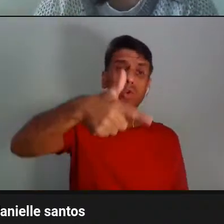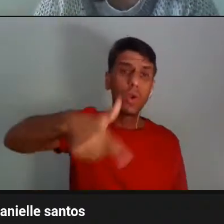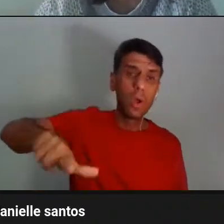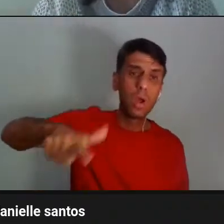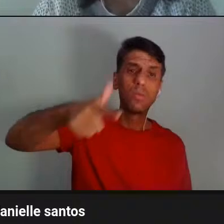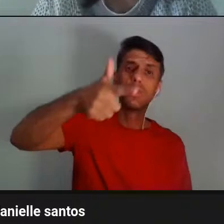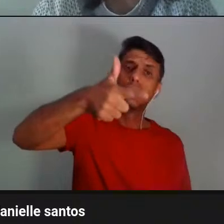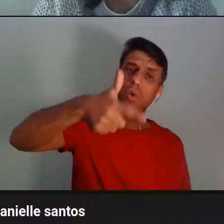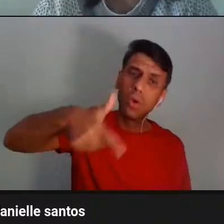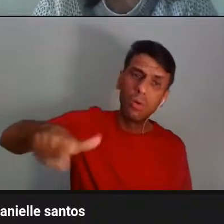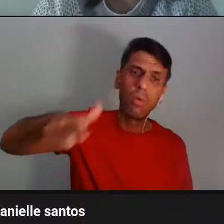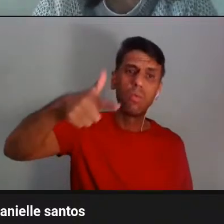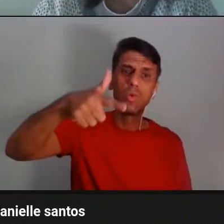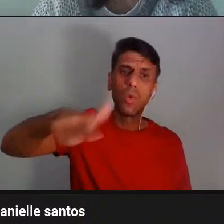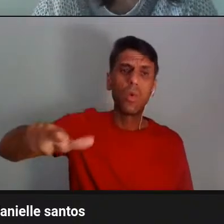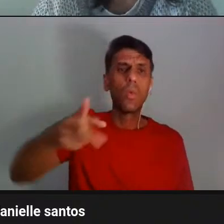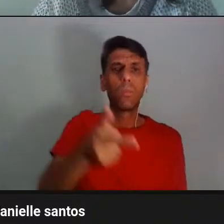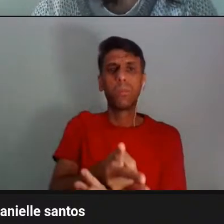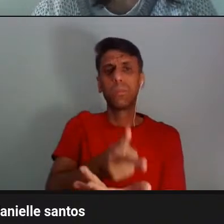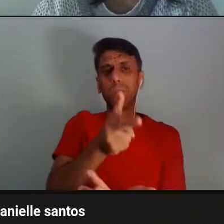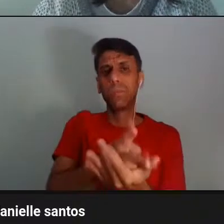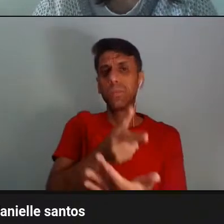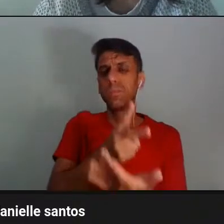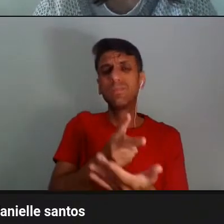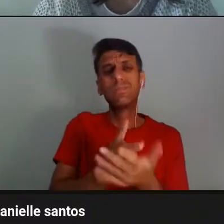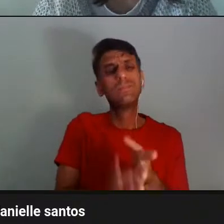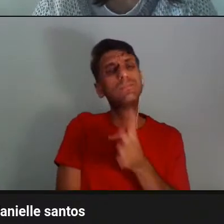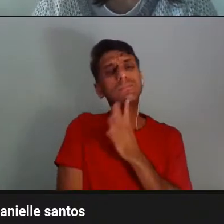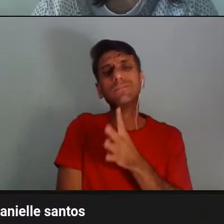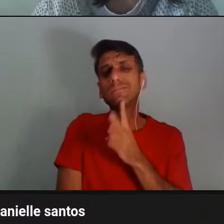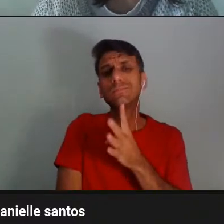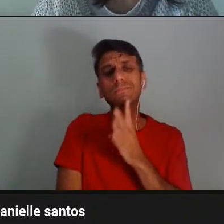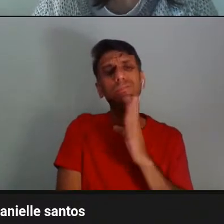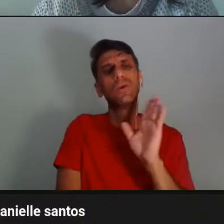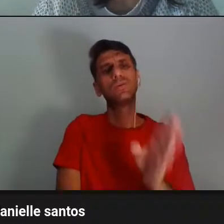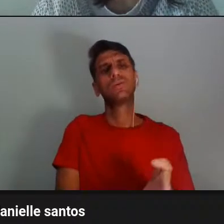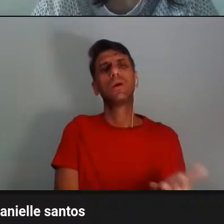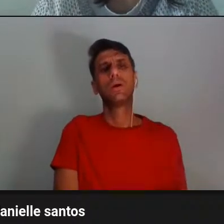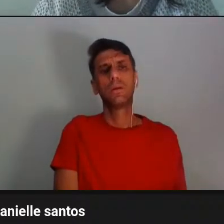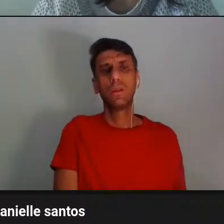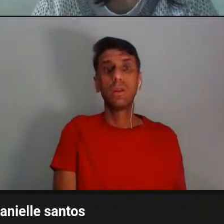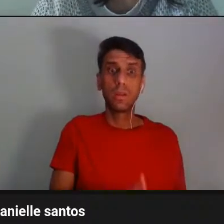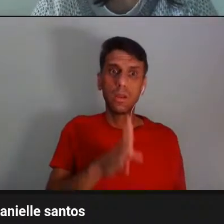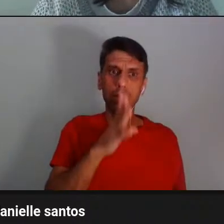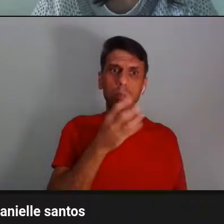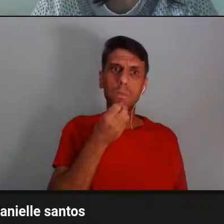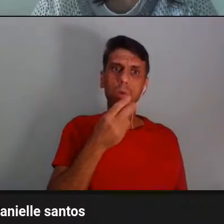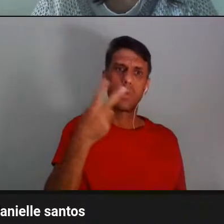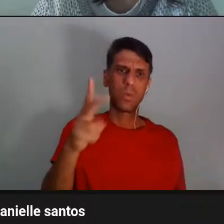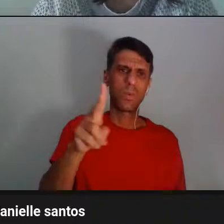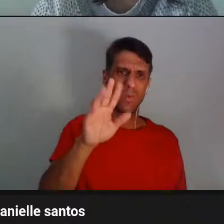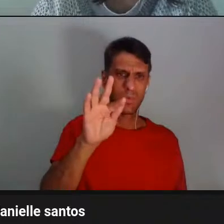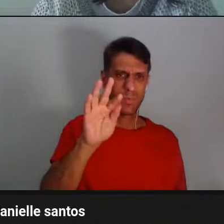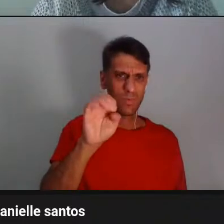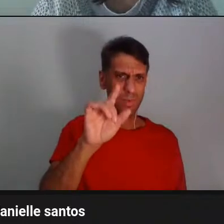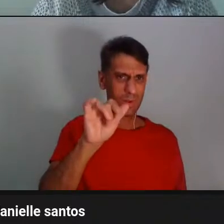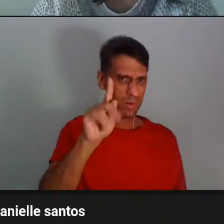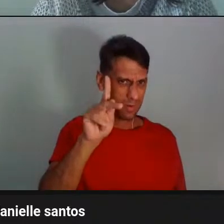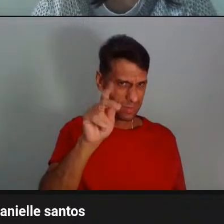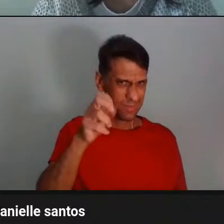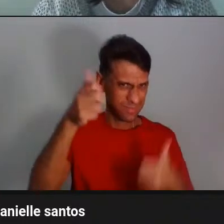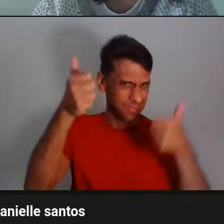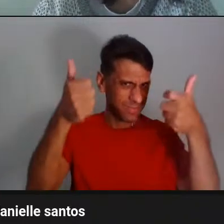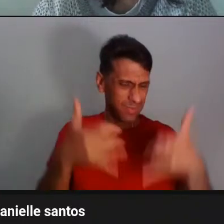aquilo que a gente, que todo mundo sempre diz. É muito interessante esse exemplo do Felipe, dele dizer que